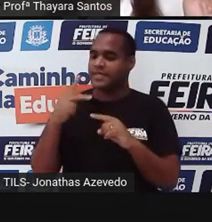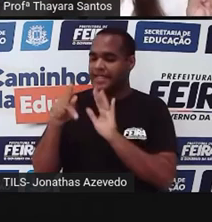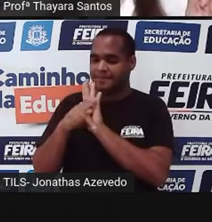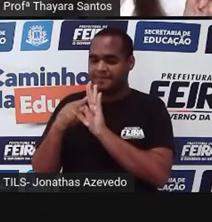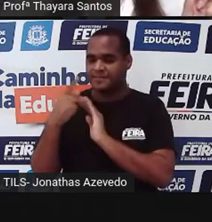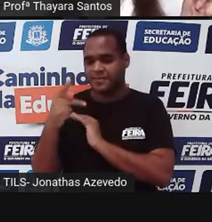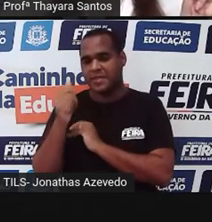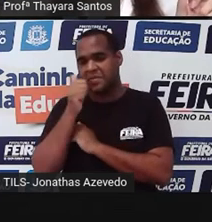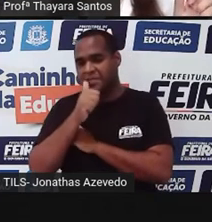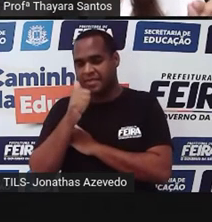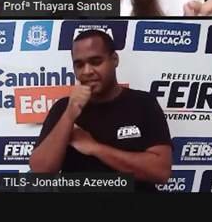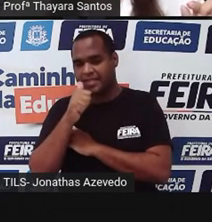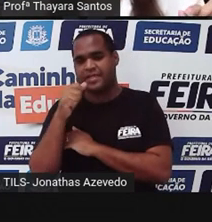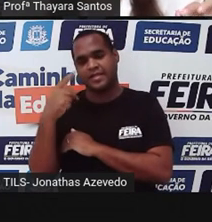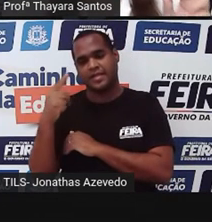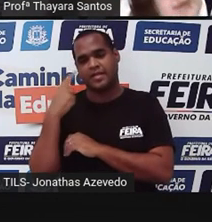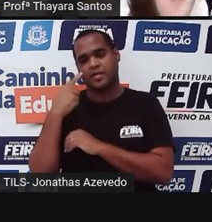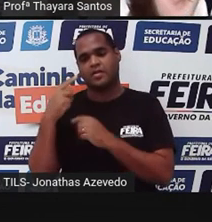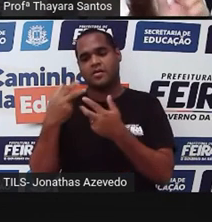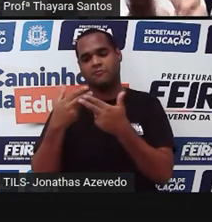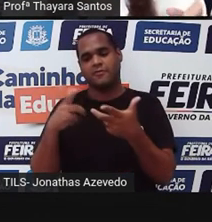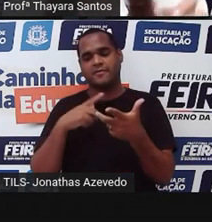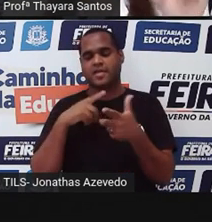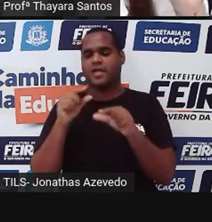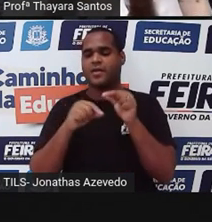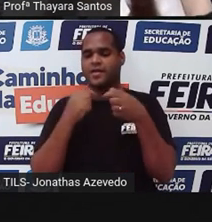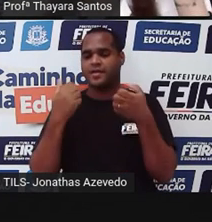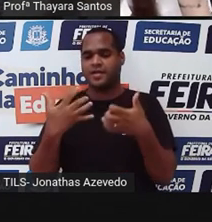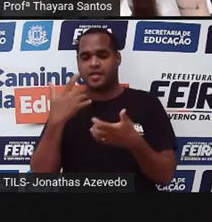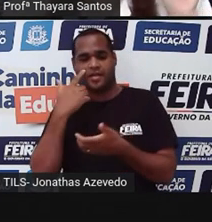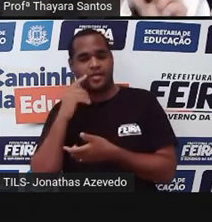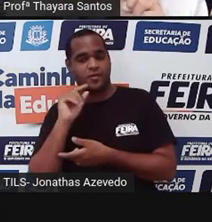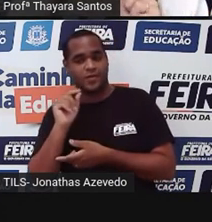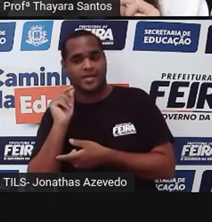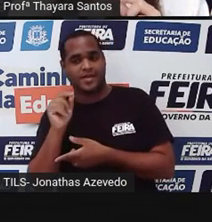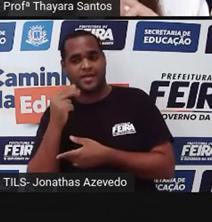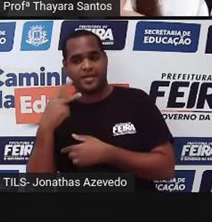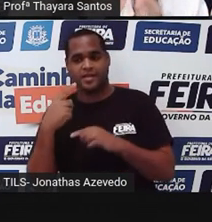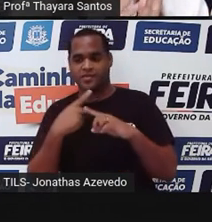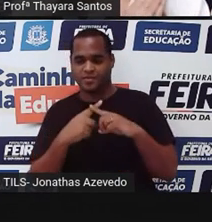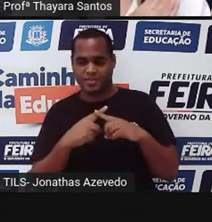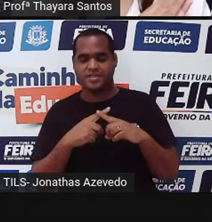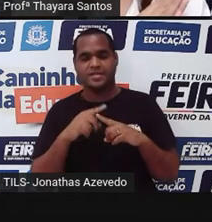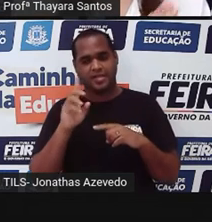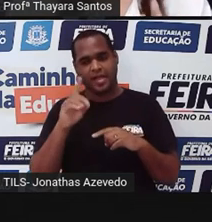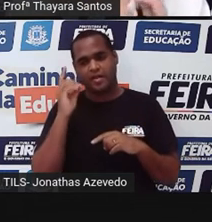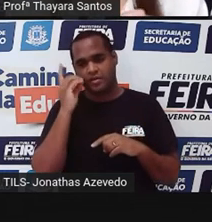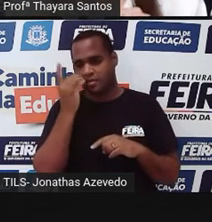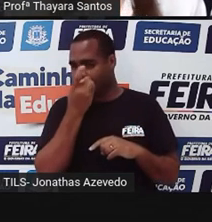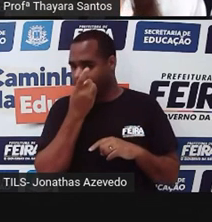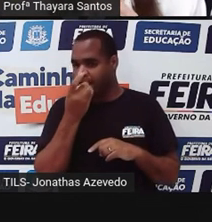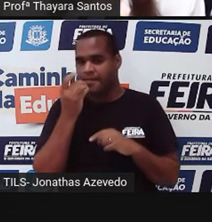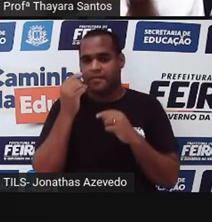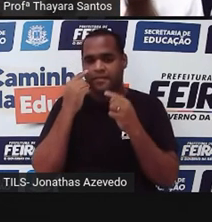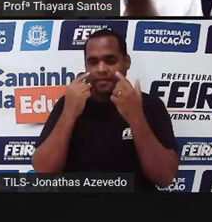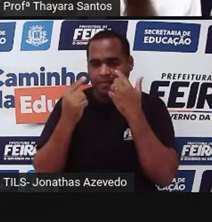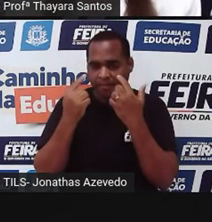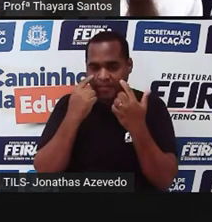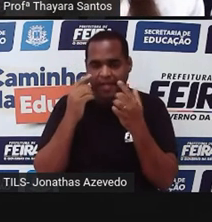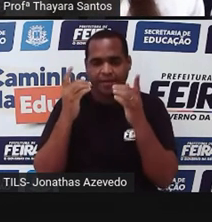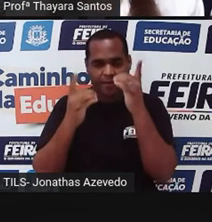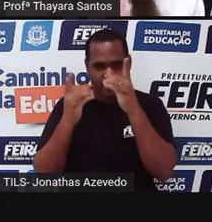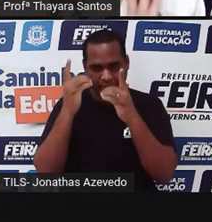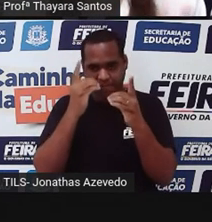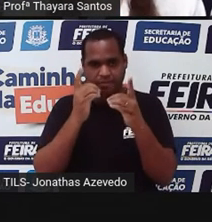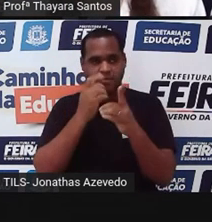ter essa condição do daltonismo, ela precisa ter herdado um X com o daltonismo da mãe e outro X com o daltonismo